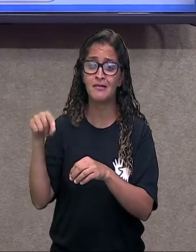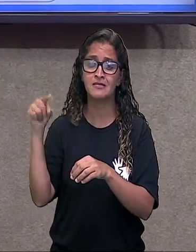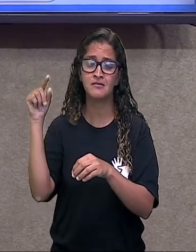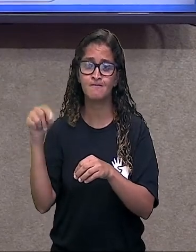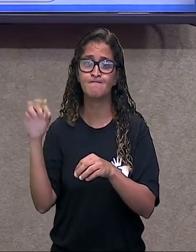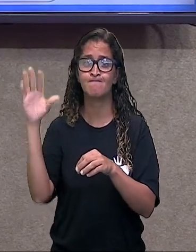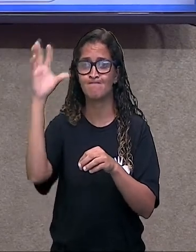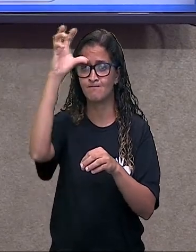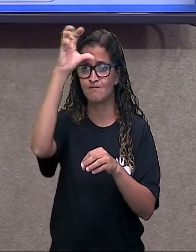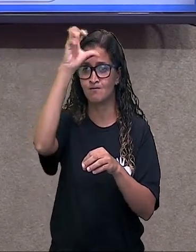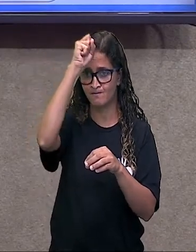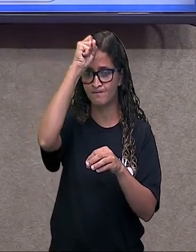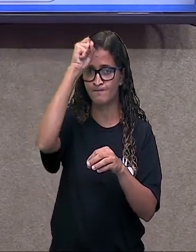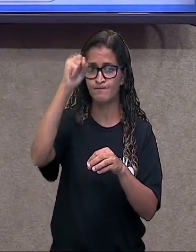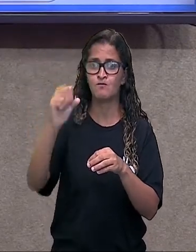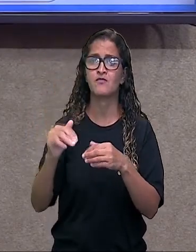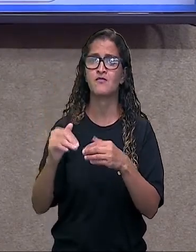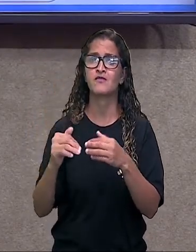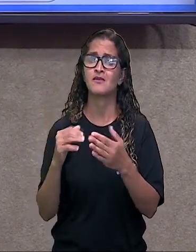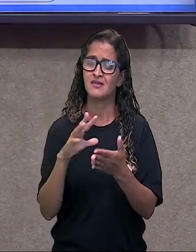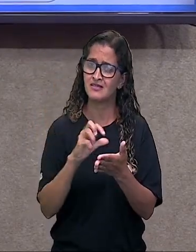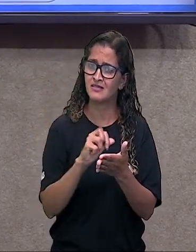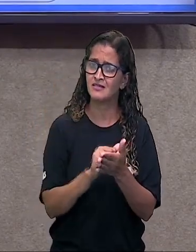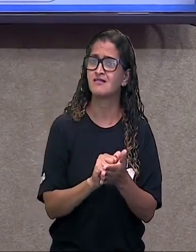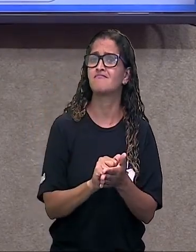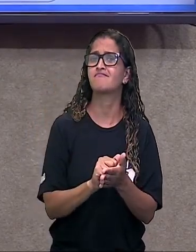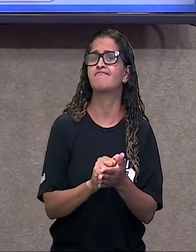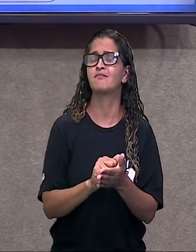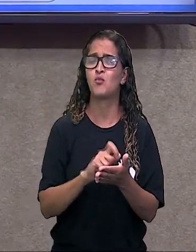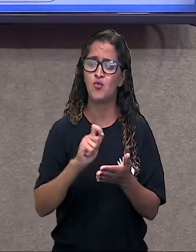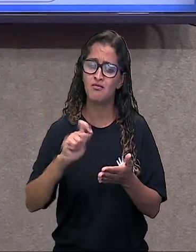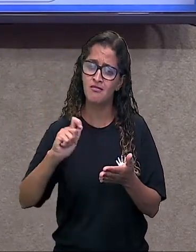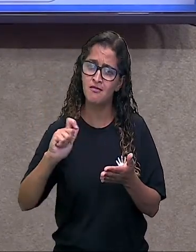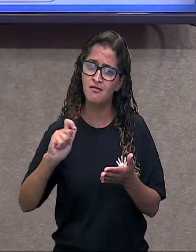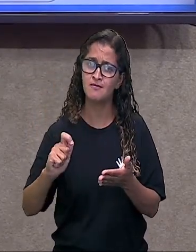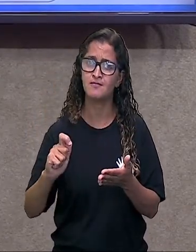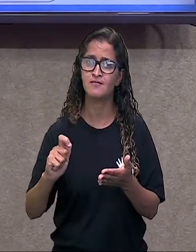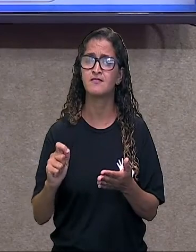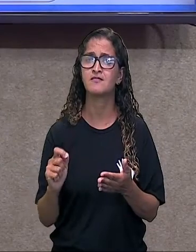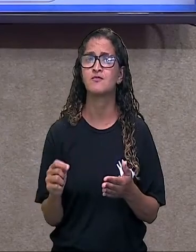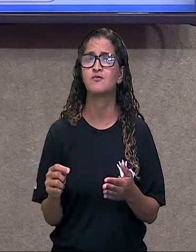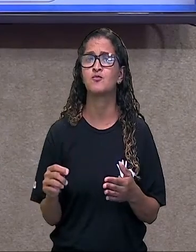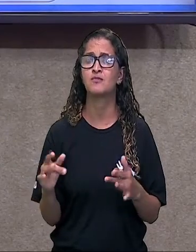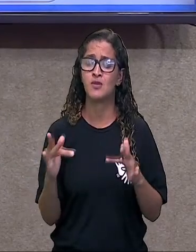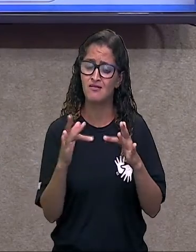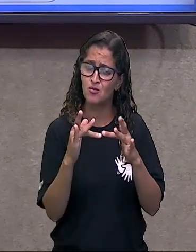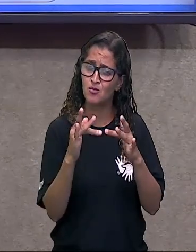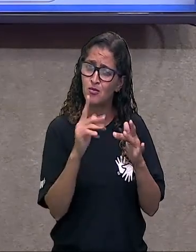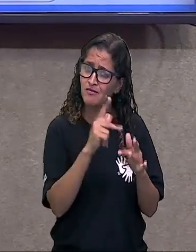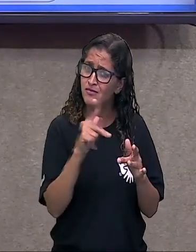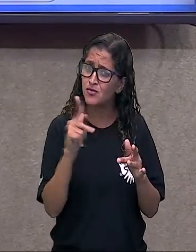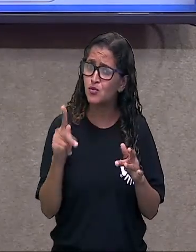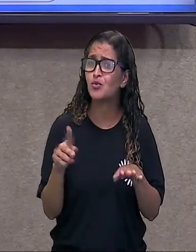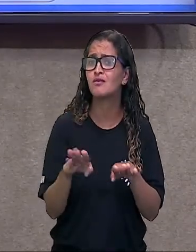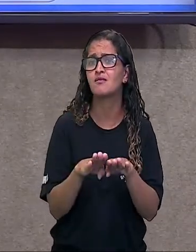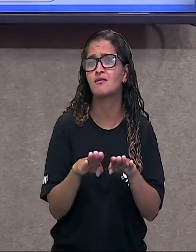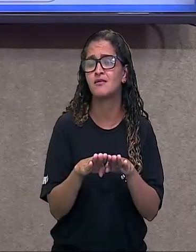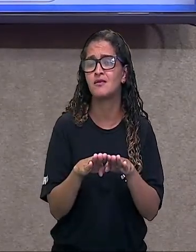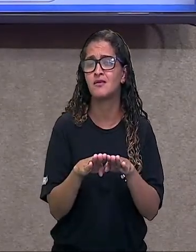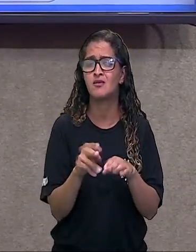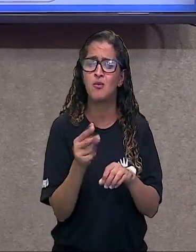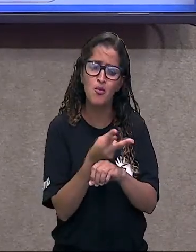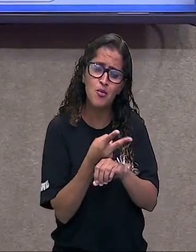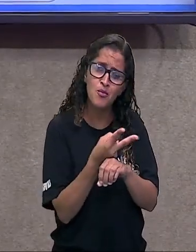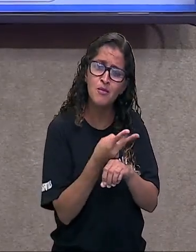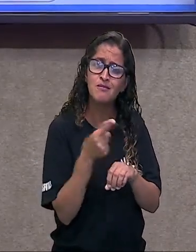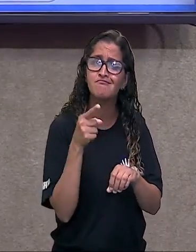se cadastrar, procurar sua aula, sua atividade, entre em contato com a sua professora, procura lá